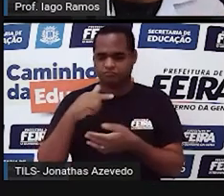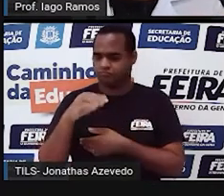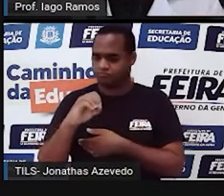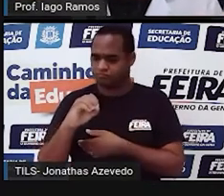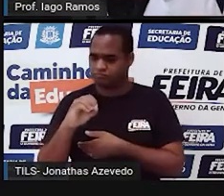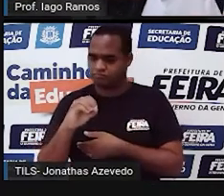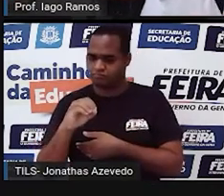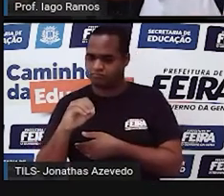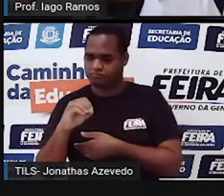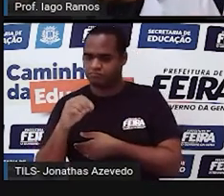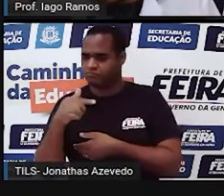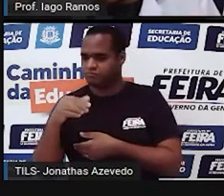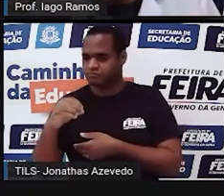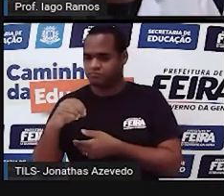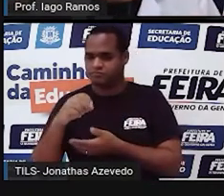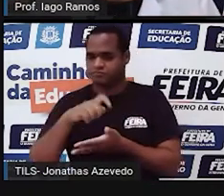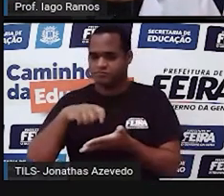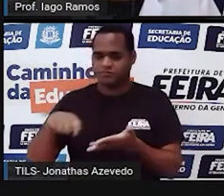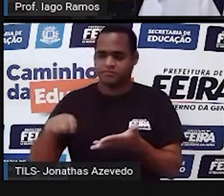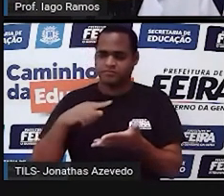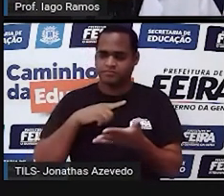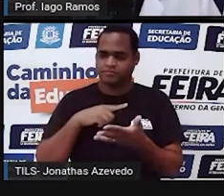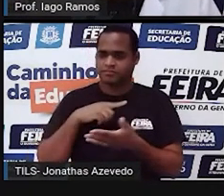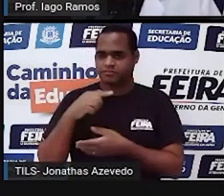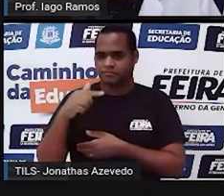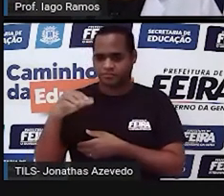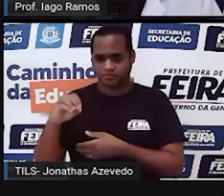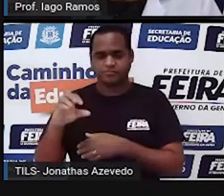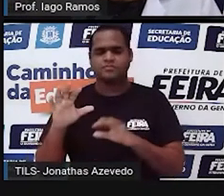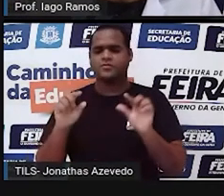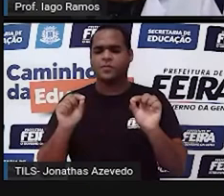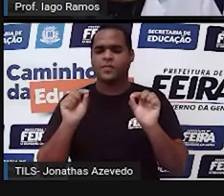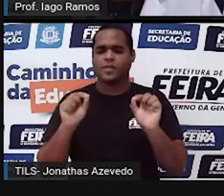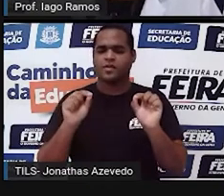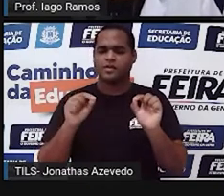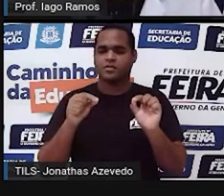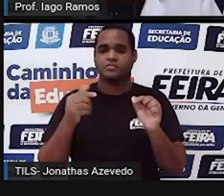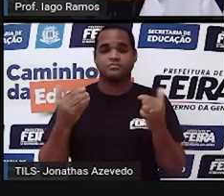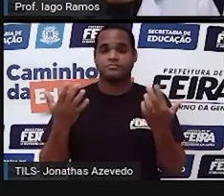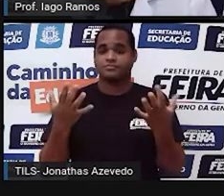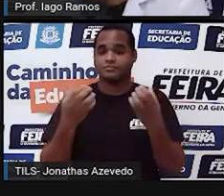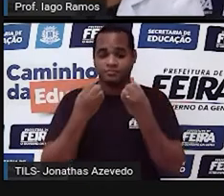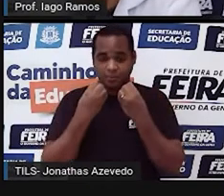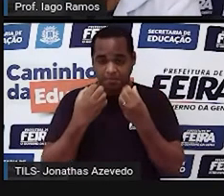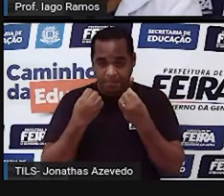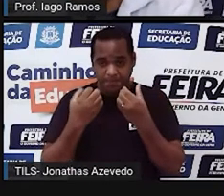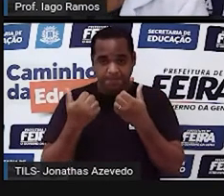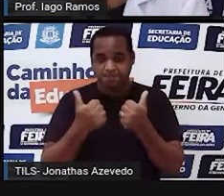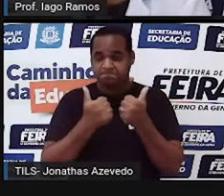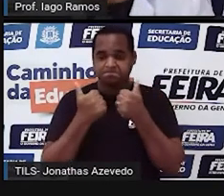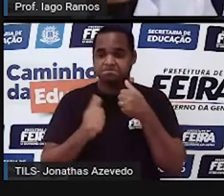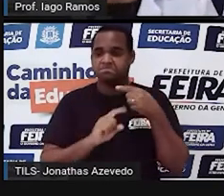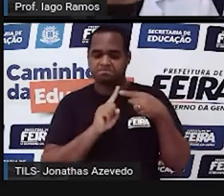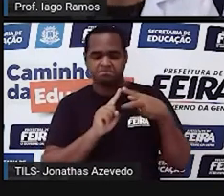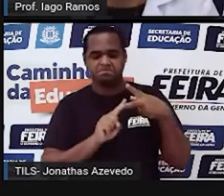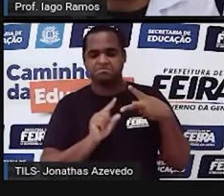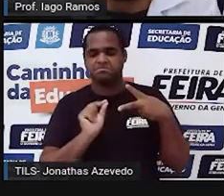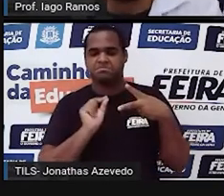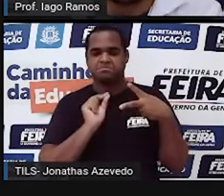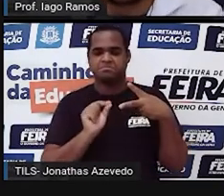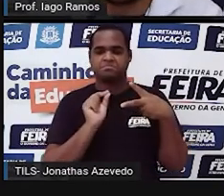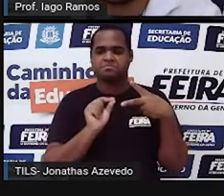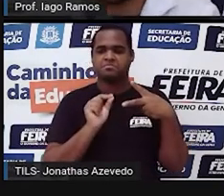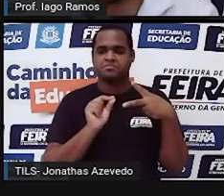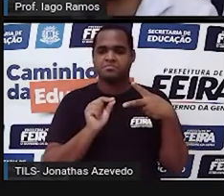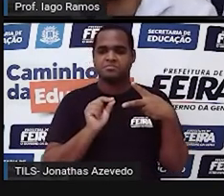vírgula e o 70 com vírgula. Tá bom? Bom, então essas duas formas que a gente acabou